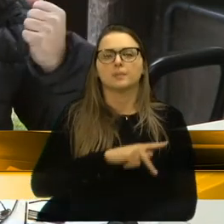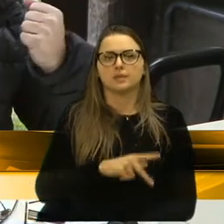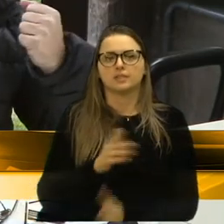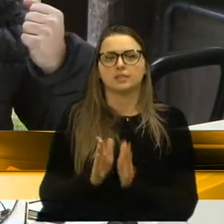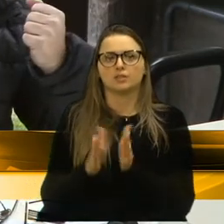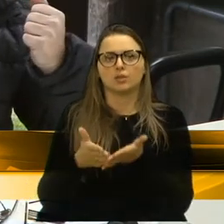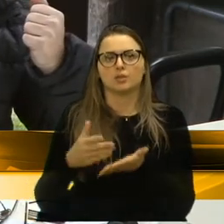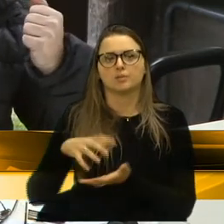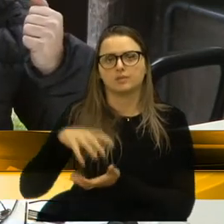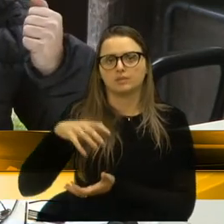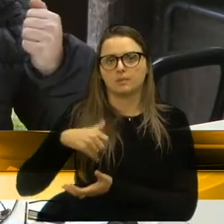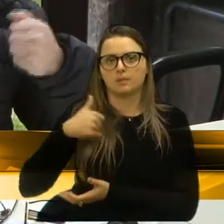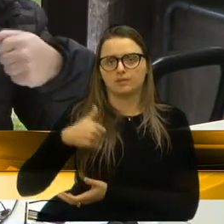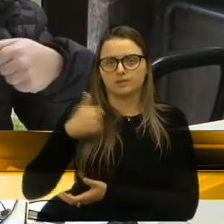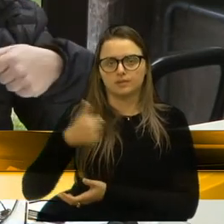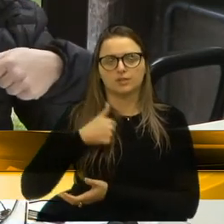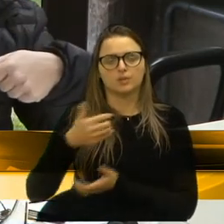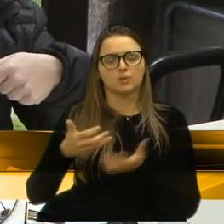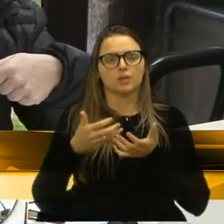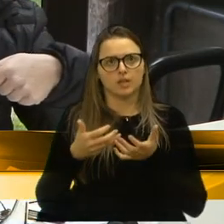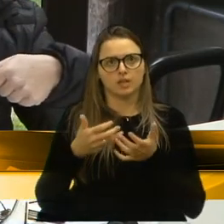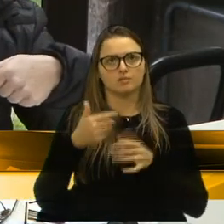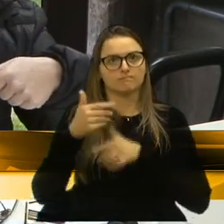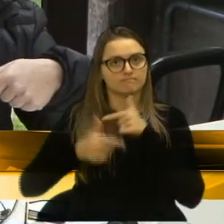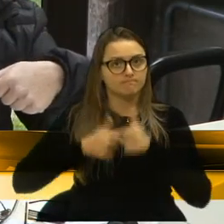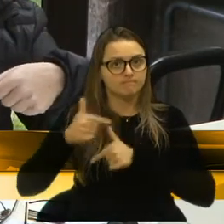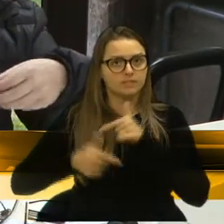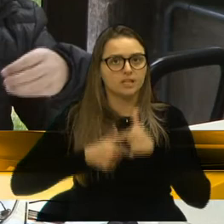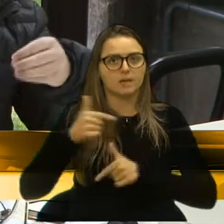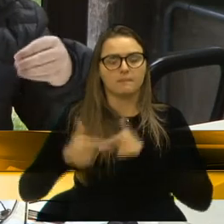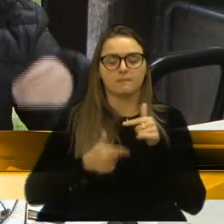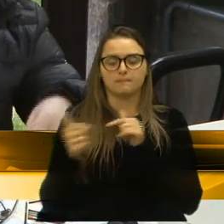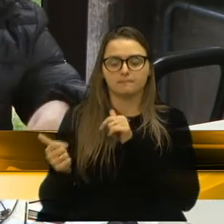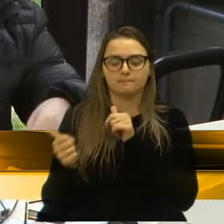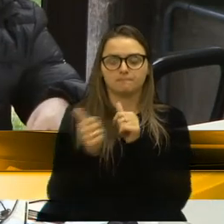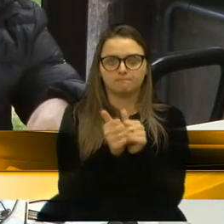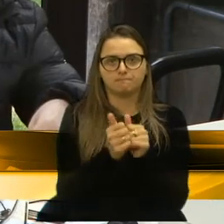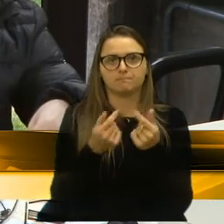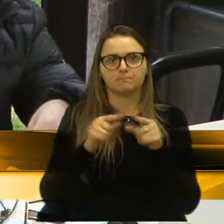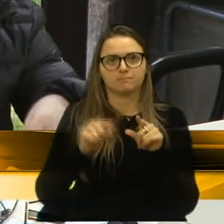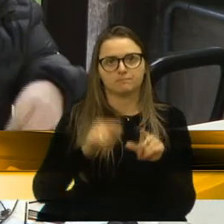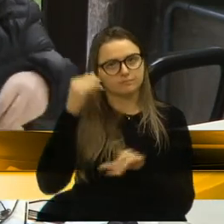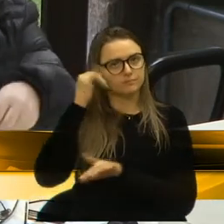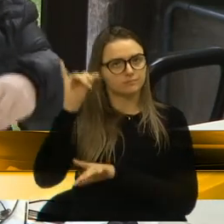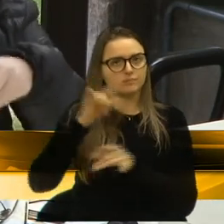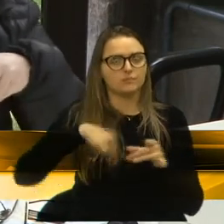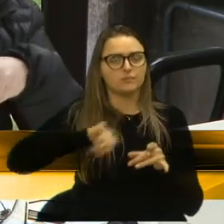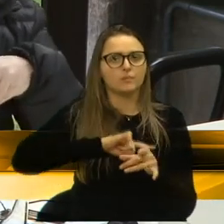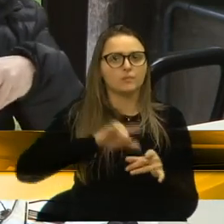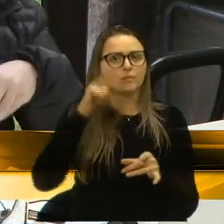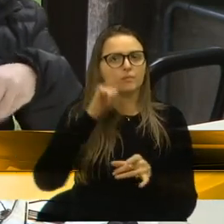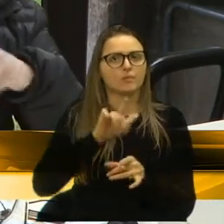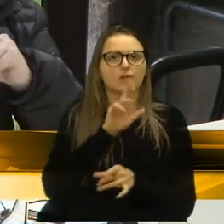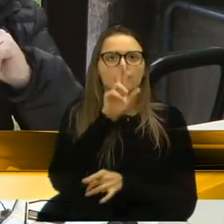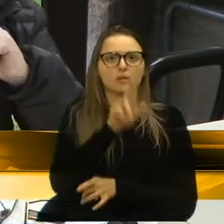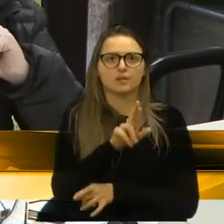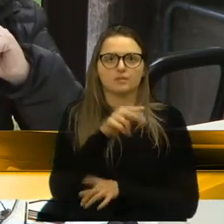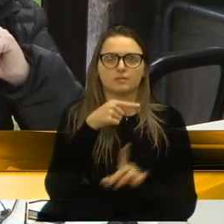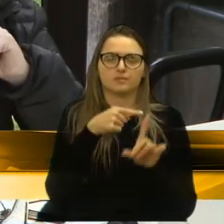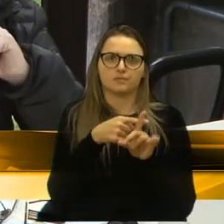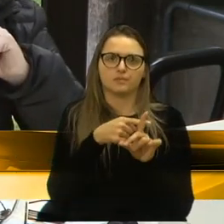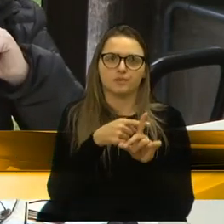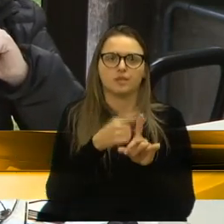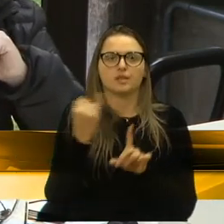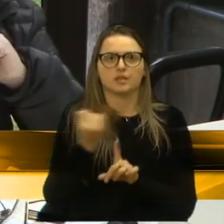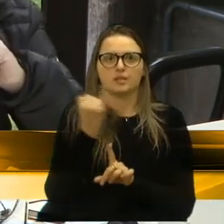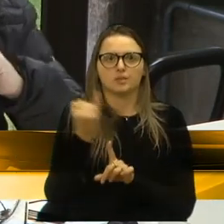agradecer o convite e dizer que teremos muito trabalho pela frente, mas é com prevenção que a gente pode conseguir resultados extremamente positivos e